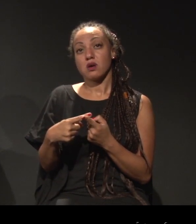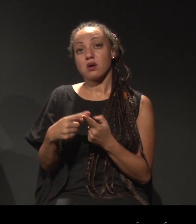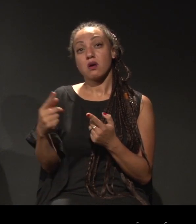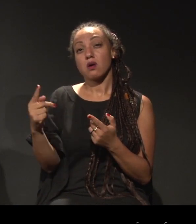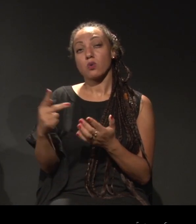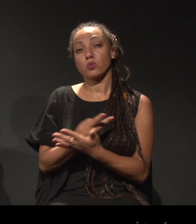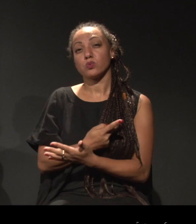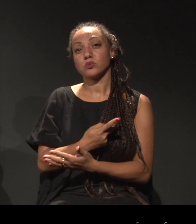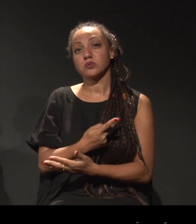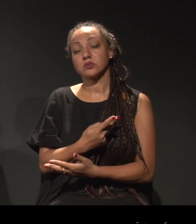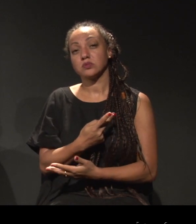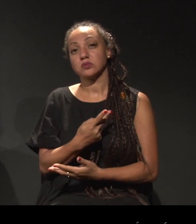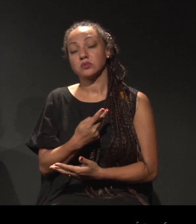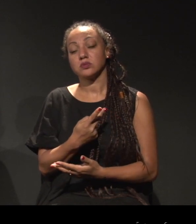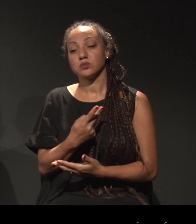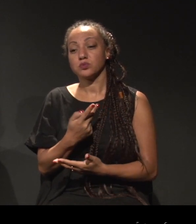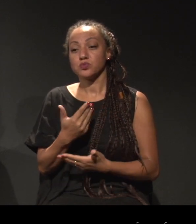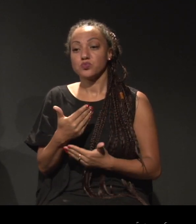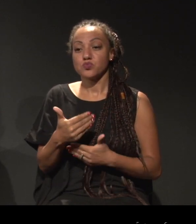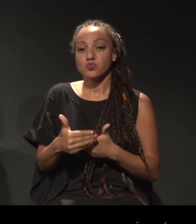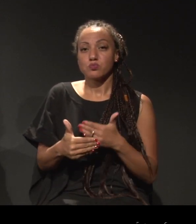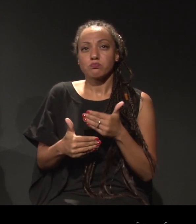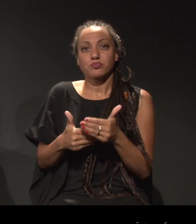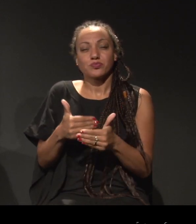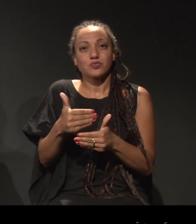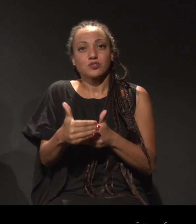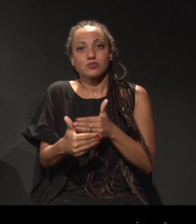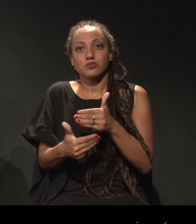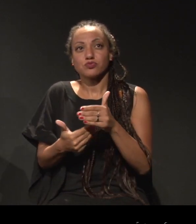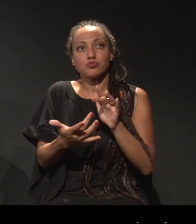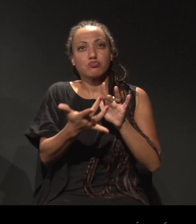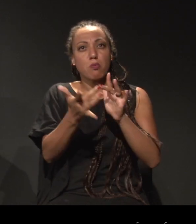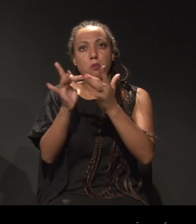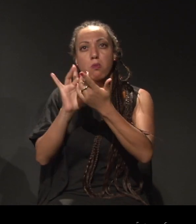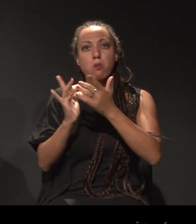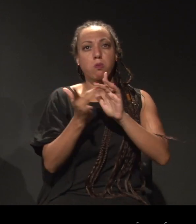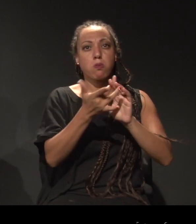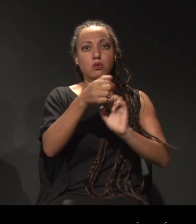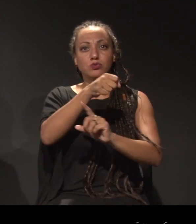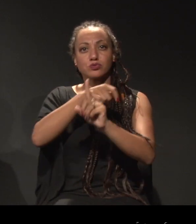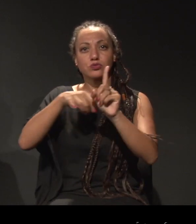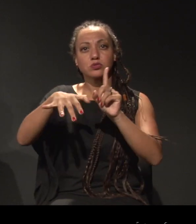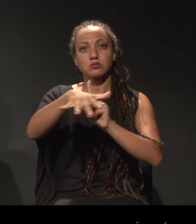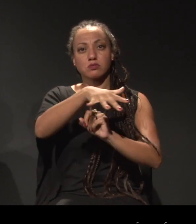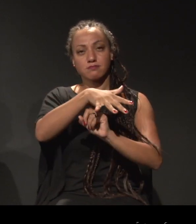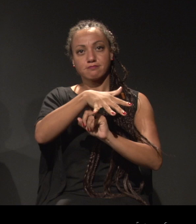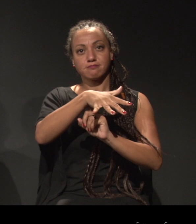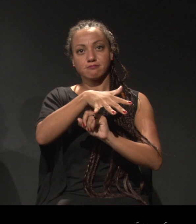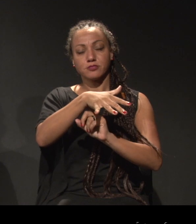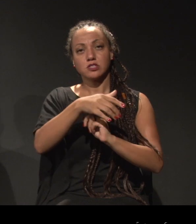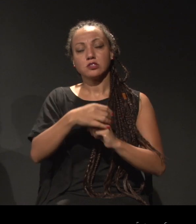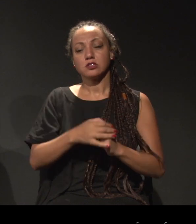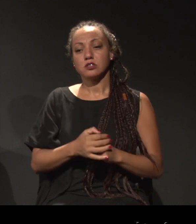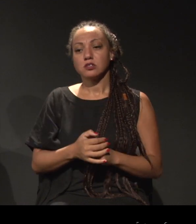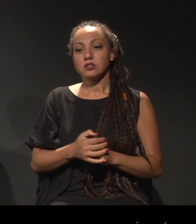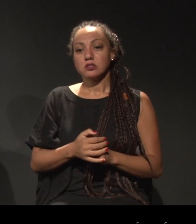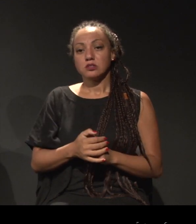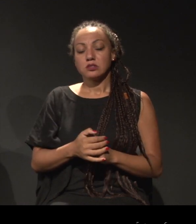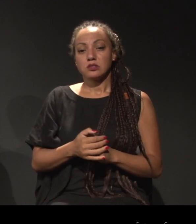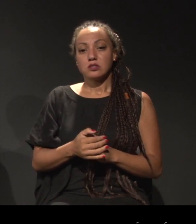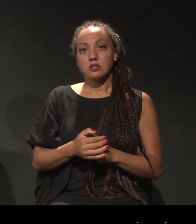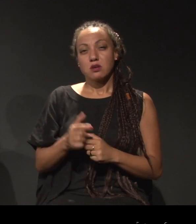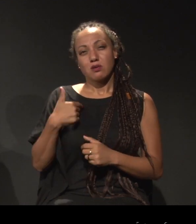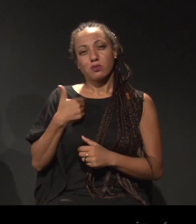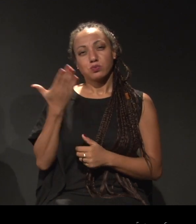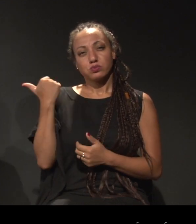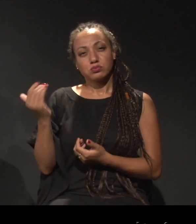socialização. No meu momento, na minha